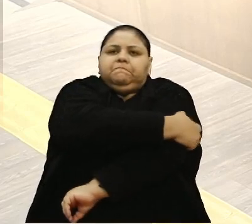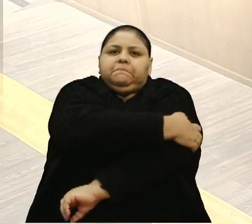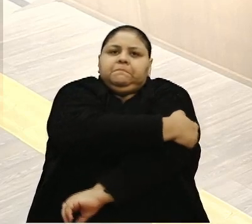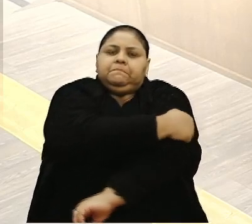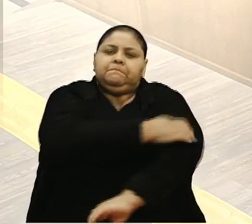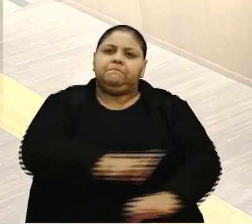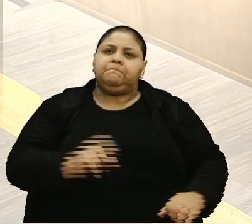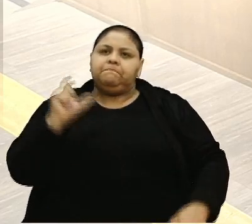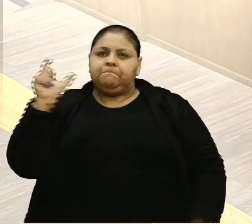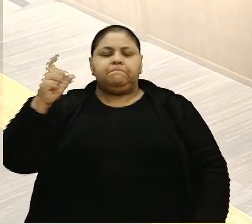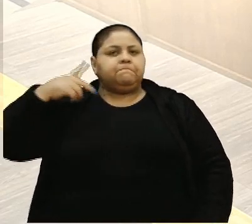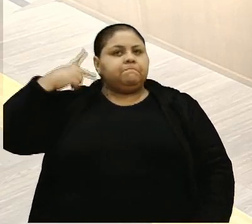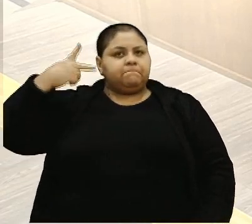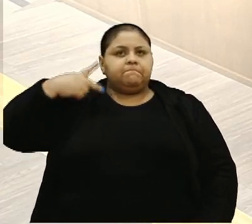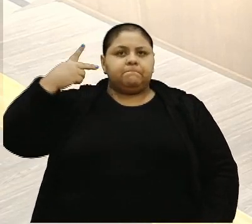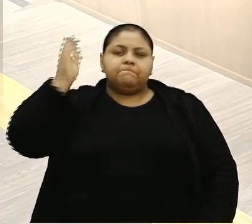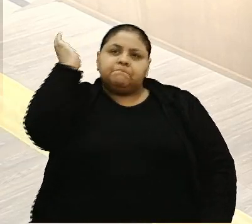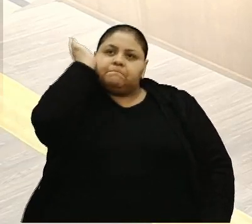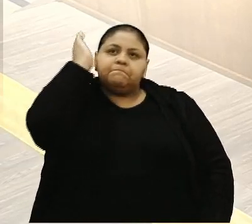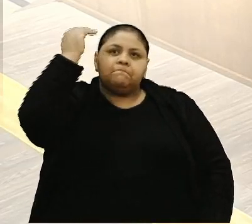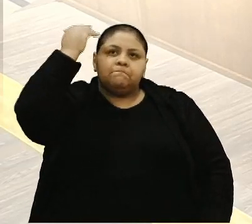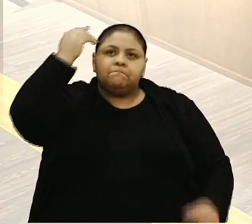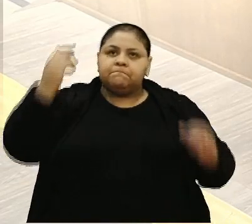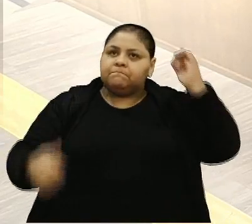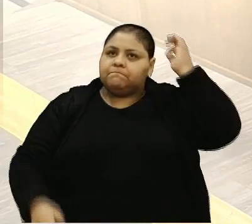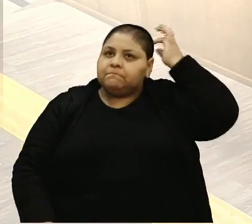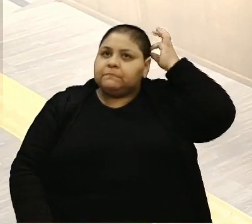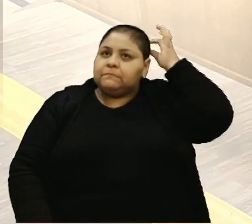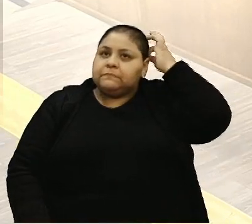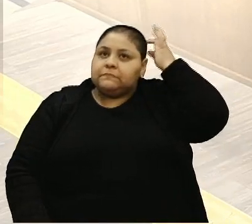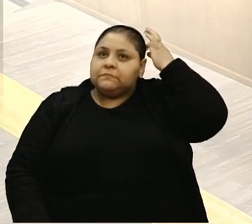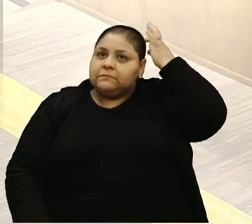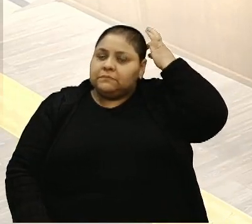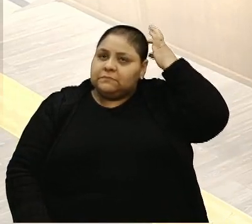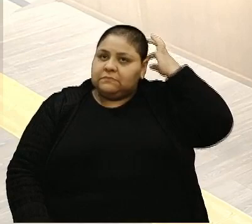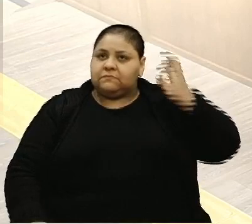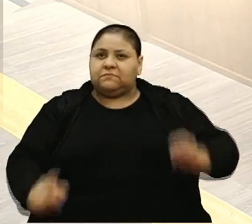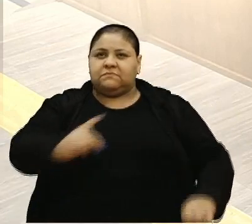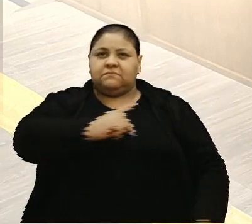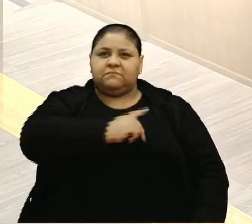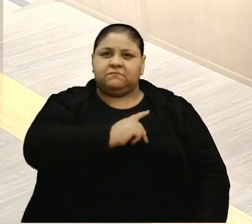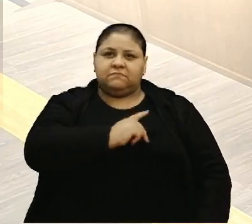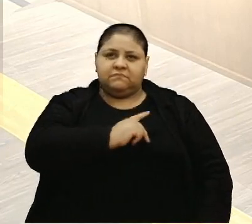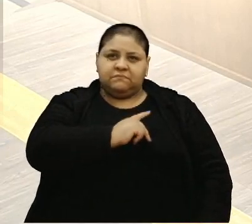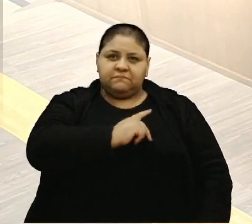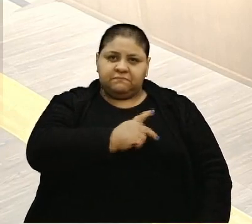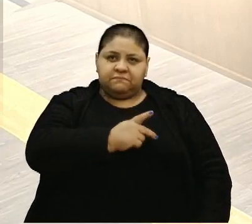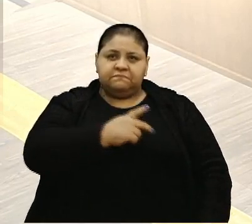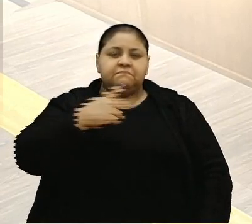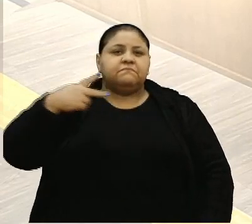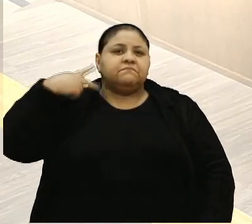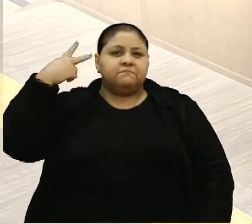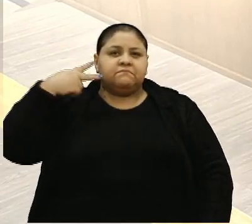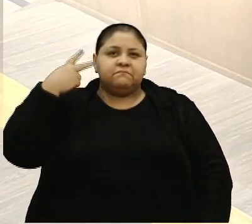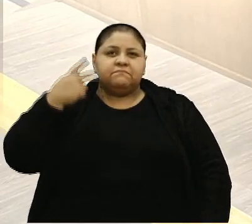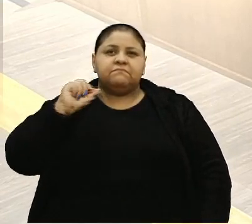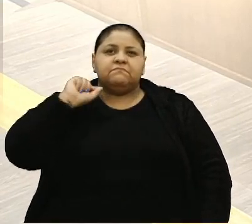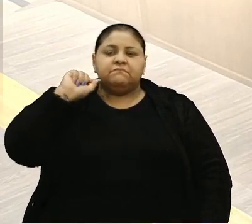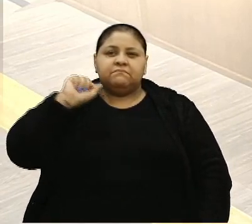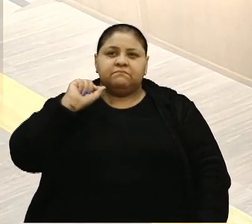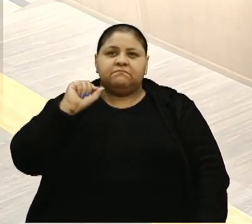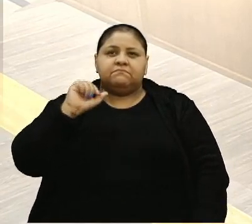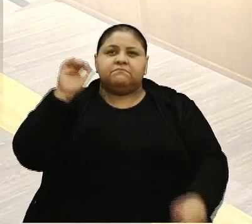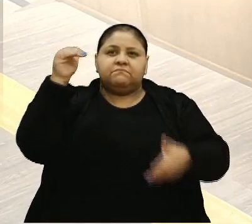Com a palavra, vereador Felipe Grêmio Maier. Senhora Presidente, senhores vereadores, quero fazer um voto também,